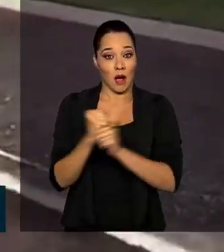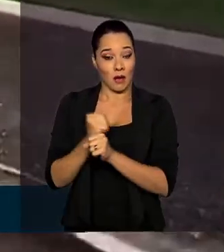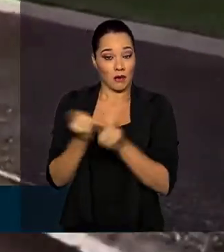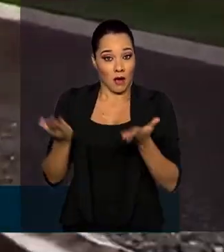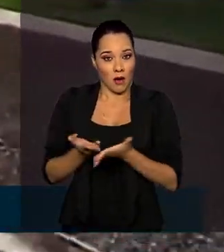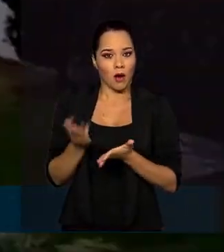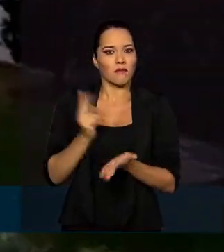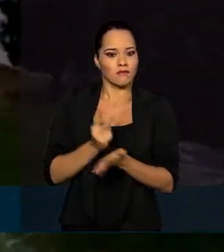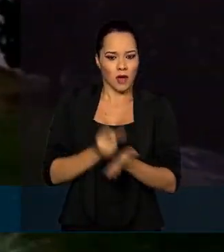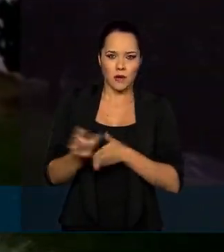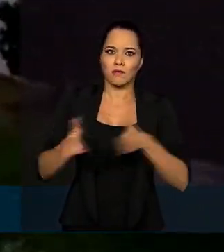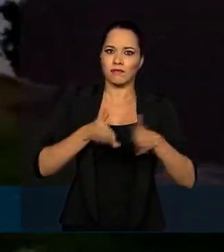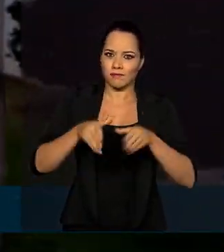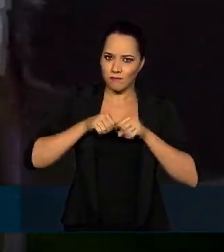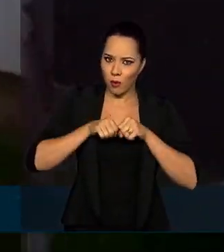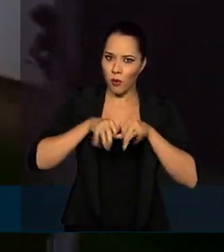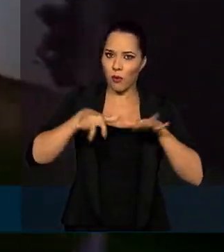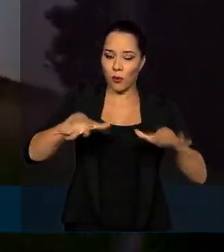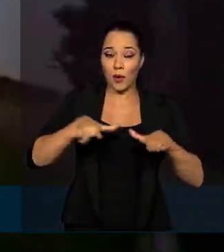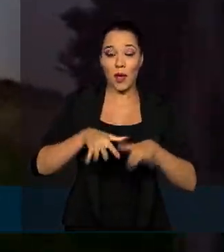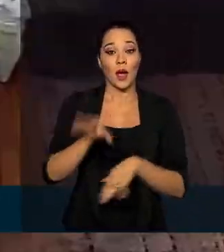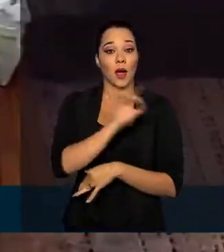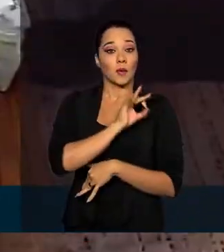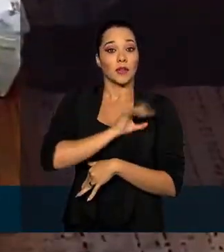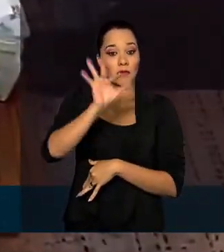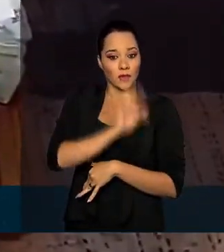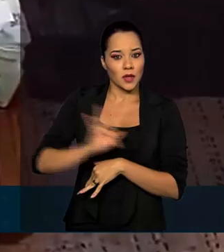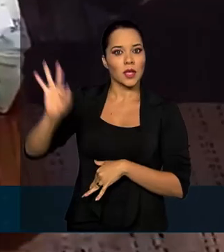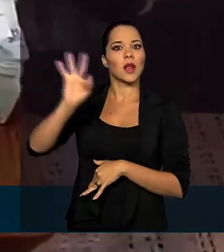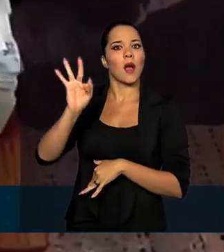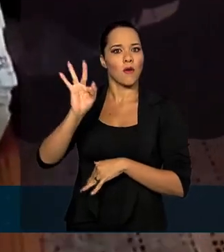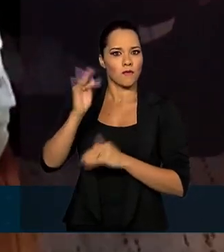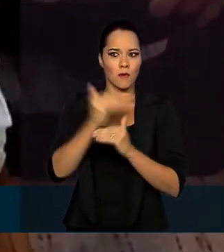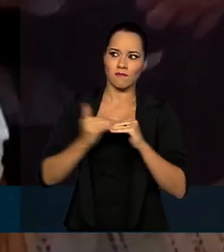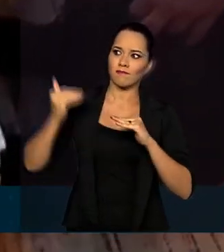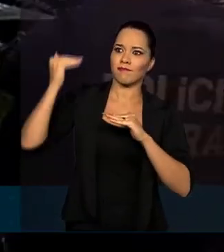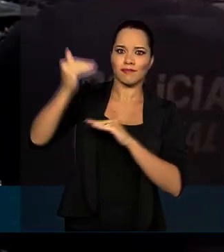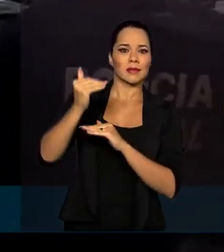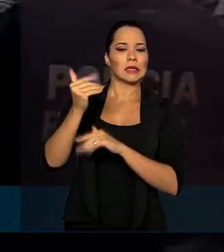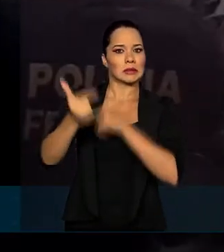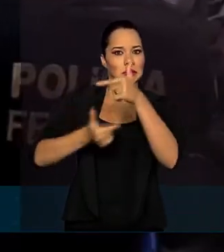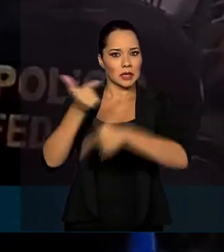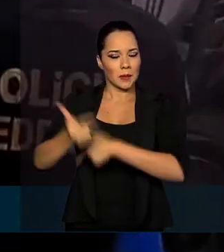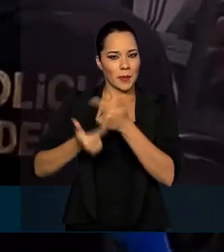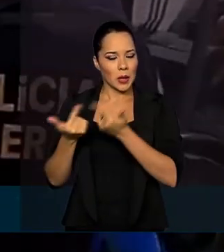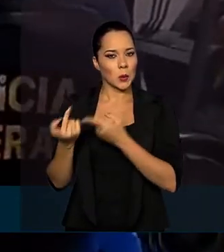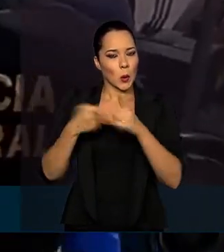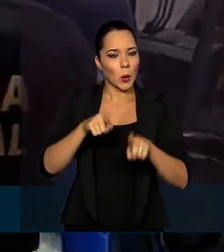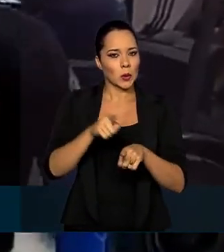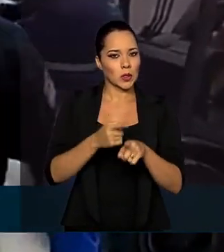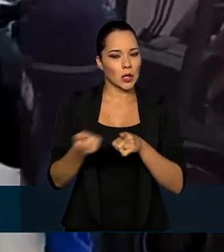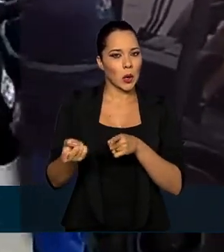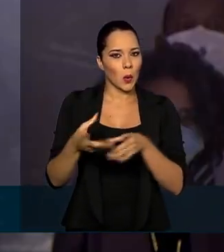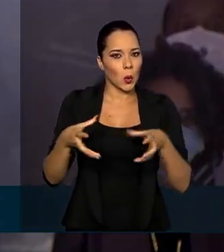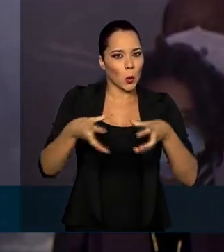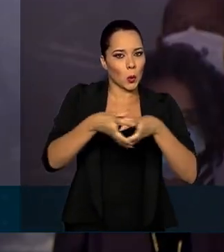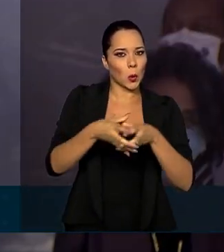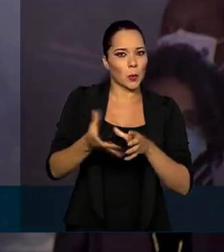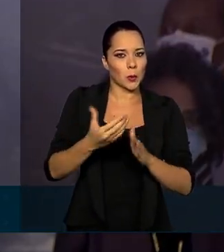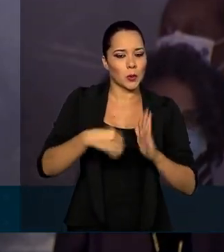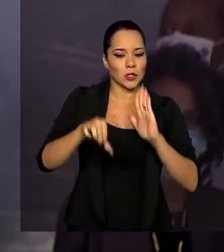mesmo durante a pandemia do coronavírus, a Polícia Federal bateu recordes de operações contra o crime organizado.